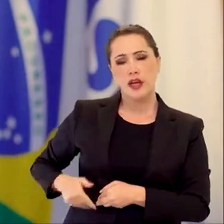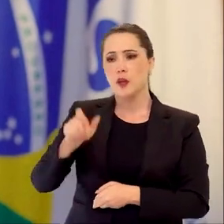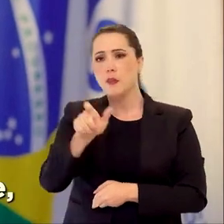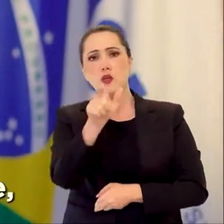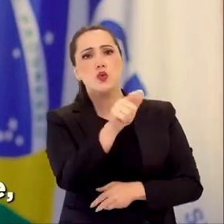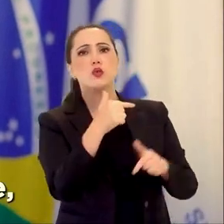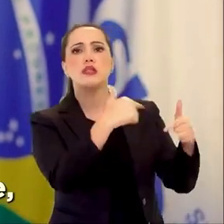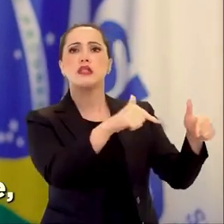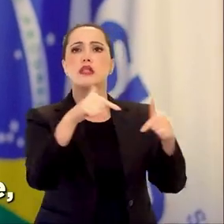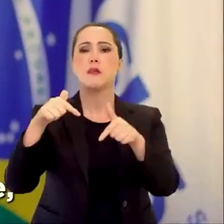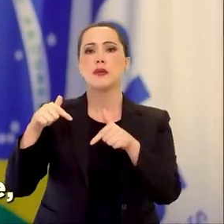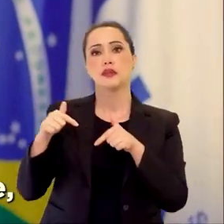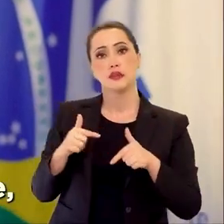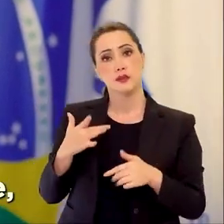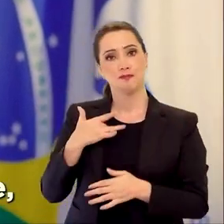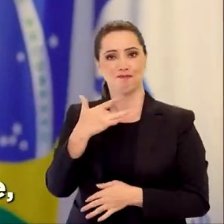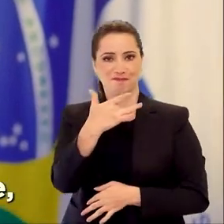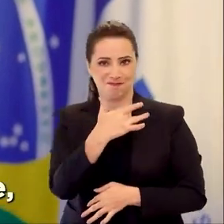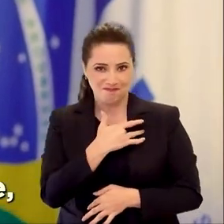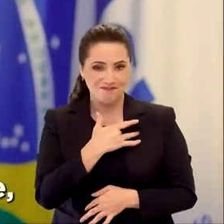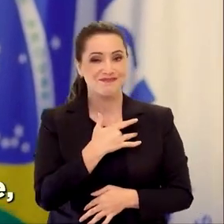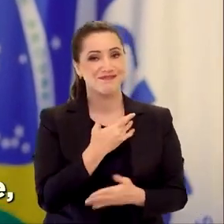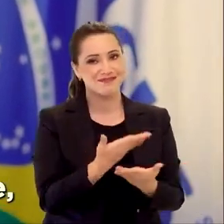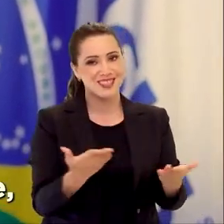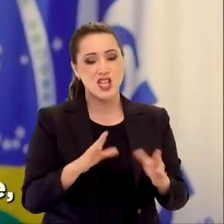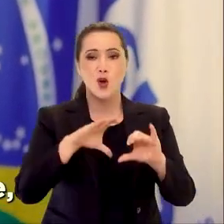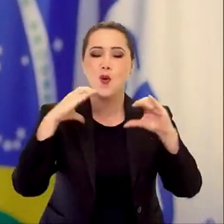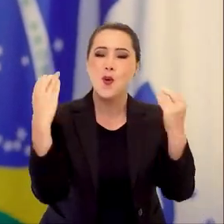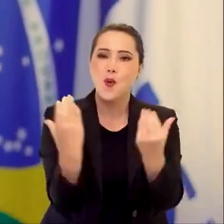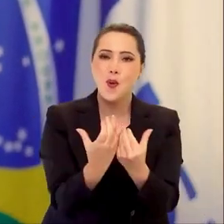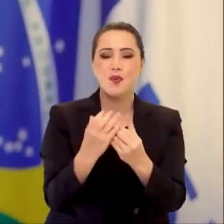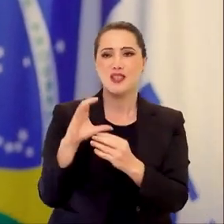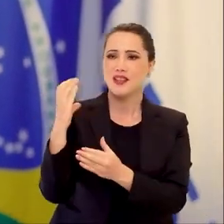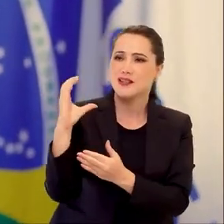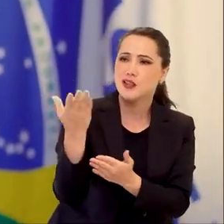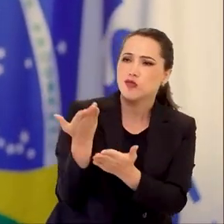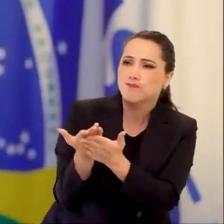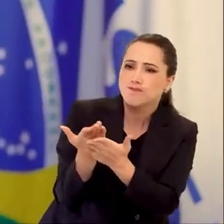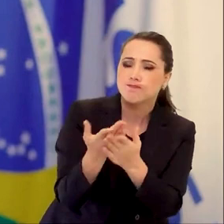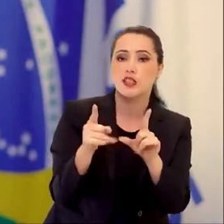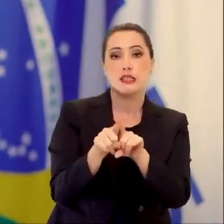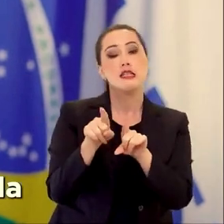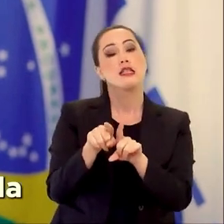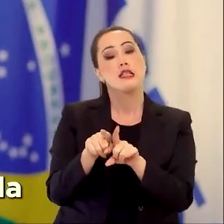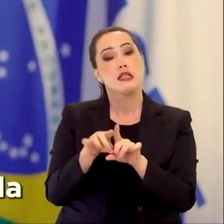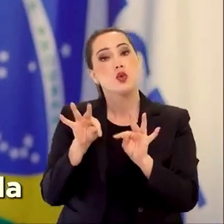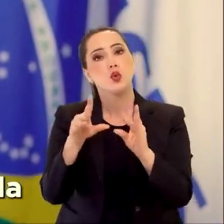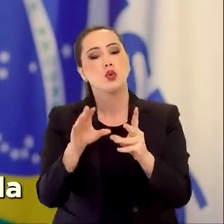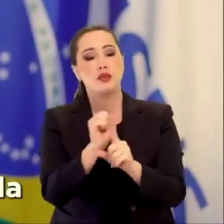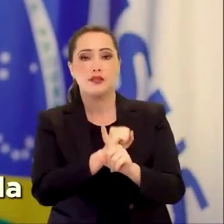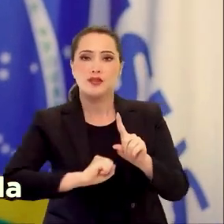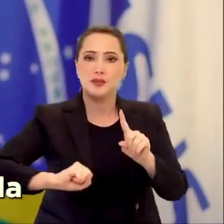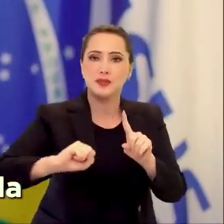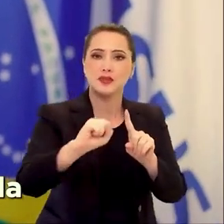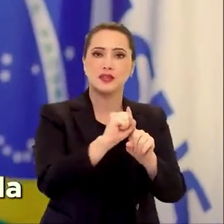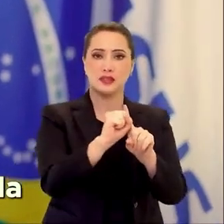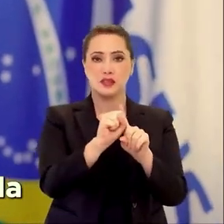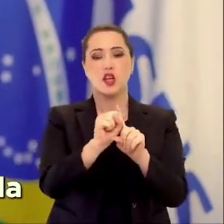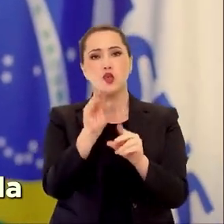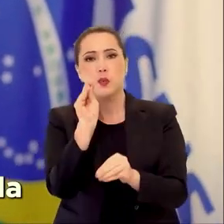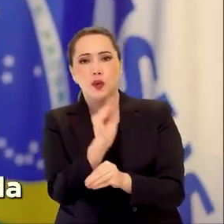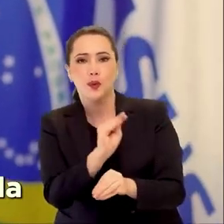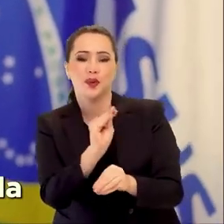governo, trabalhadoras e trabalhadores da saúde, comunidade científica e toda a sociedade,